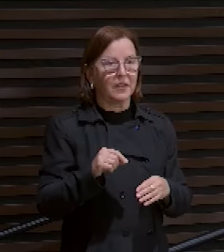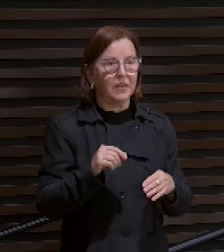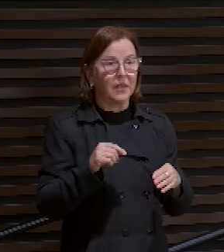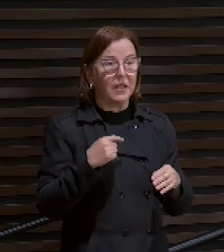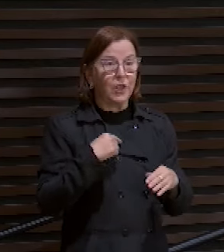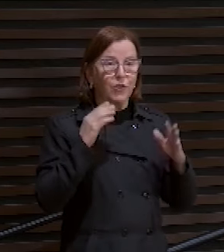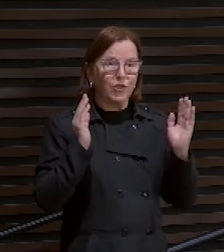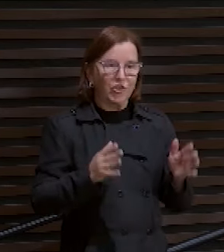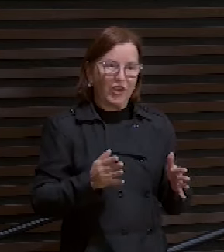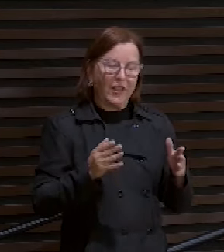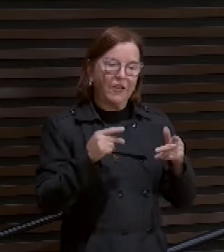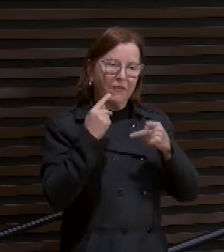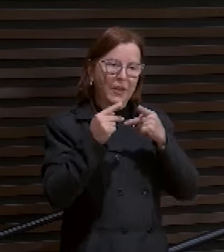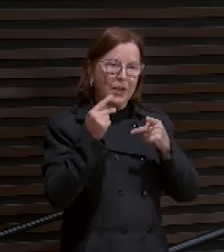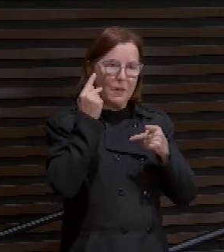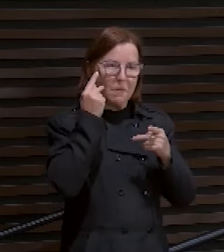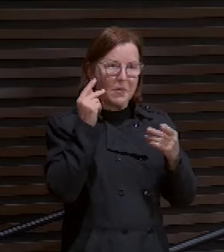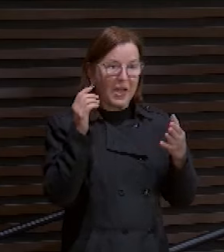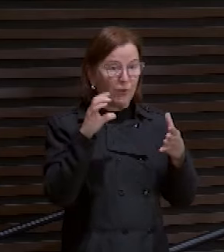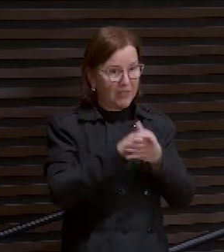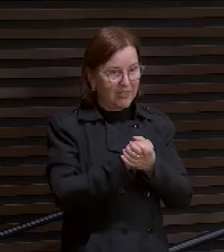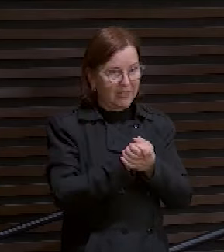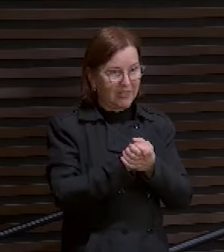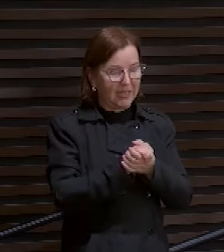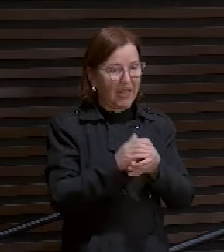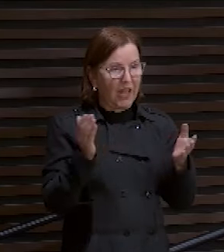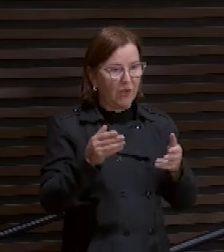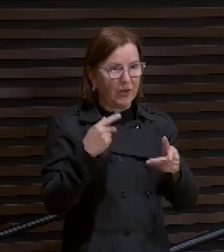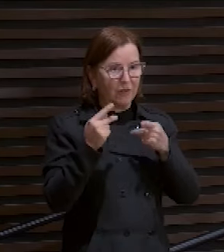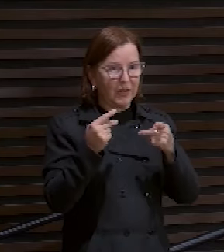outra vez, lembra? Agora eu vou falar com os jovens.